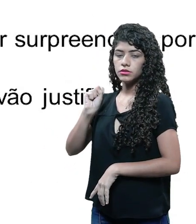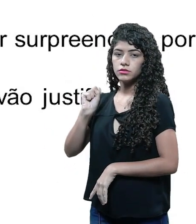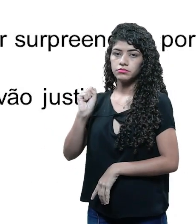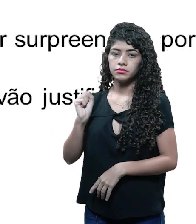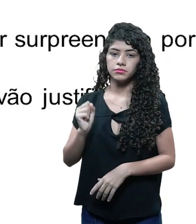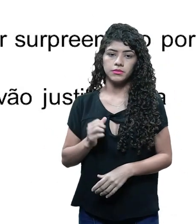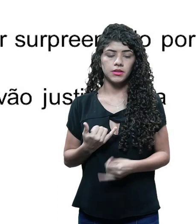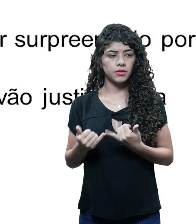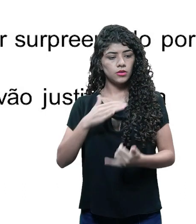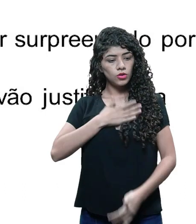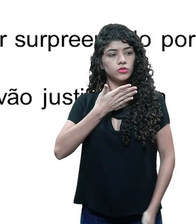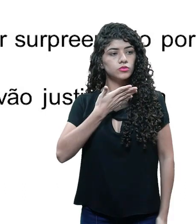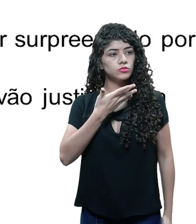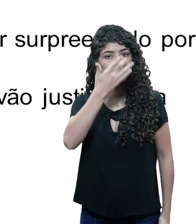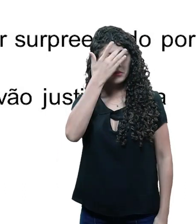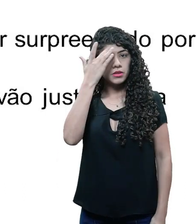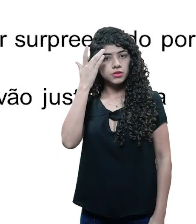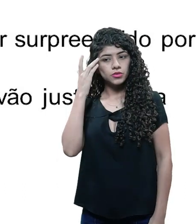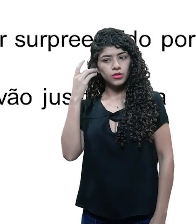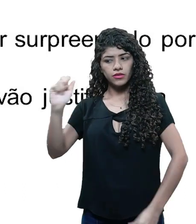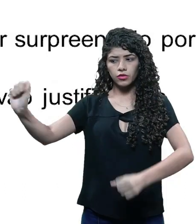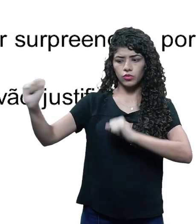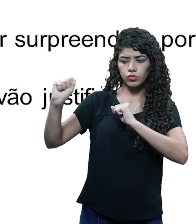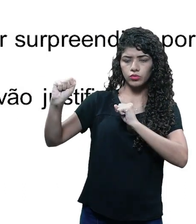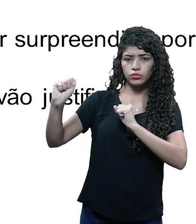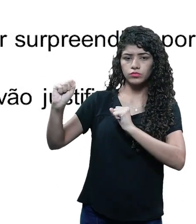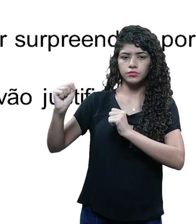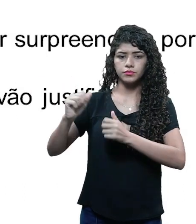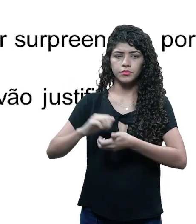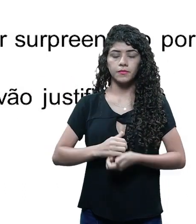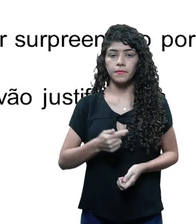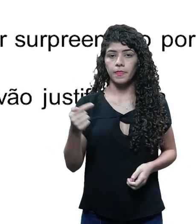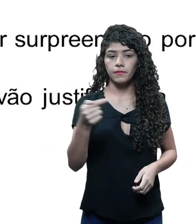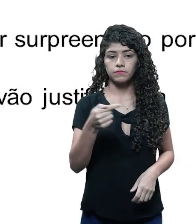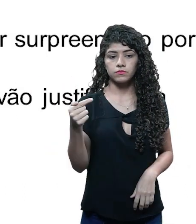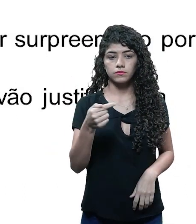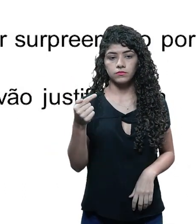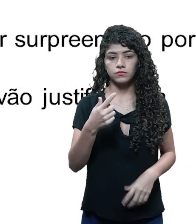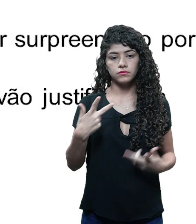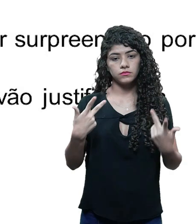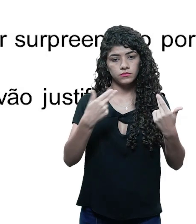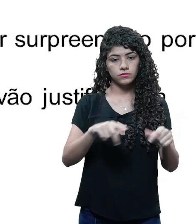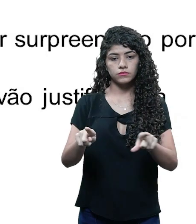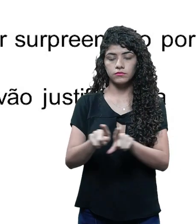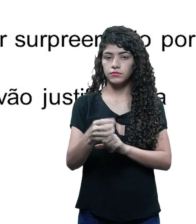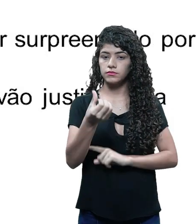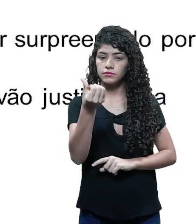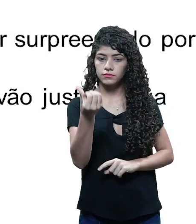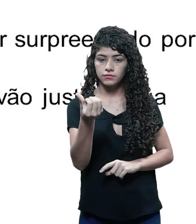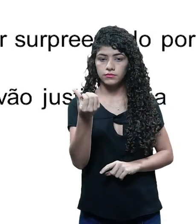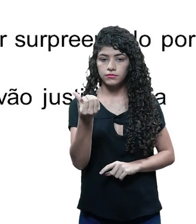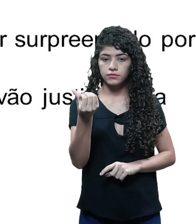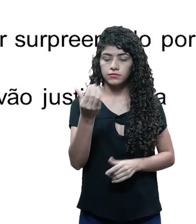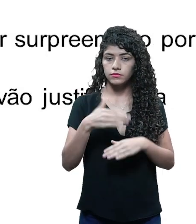parece ser surpreendido por alguém que vai atacá-lo. Cena sete. A mesma situação da cena